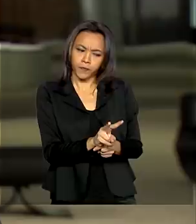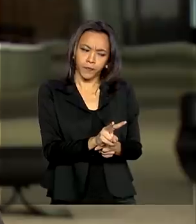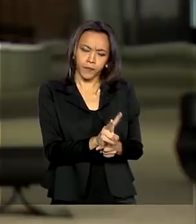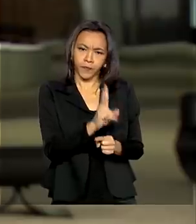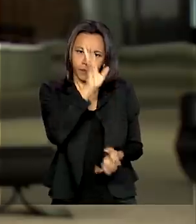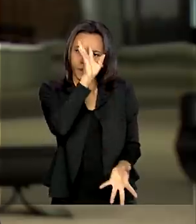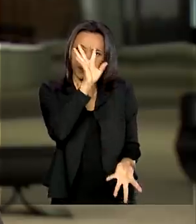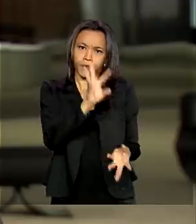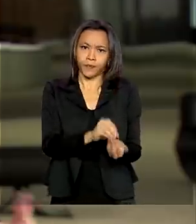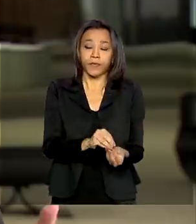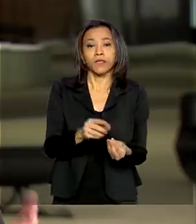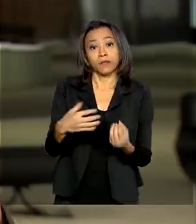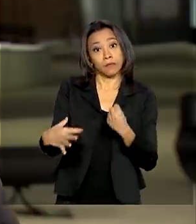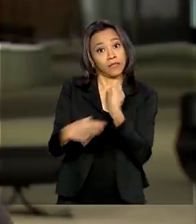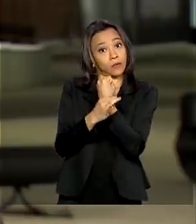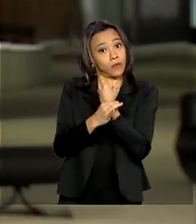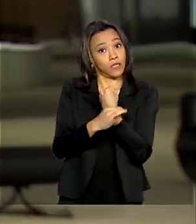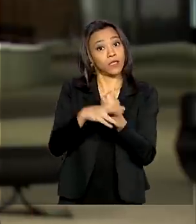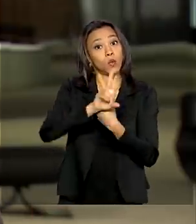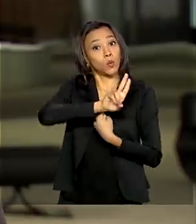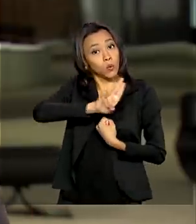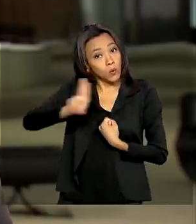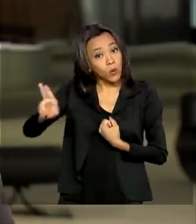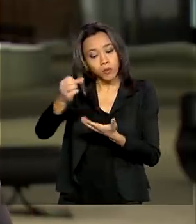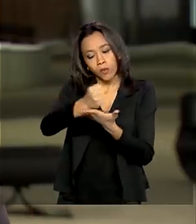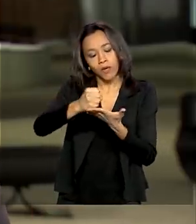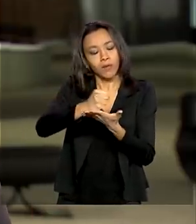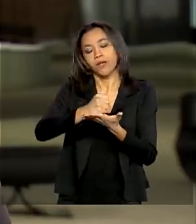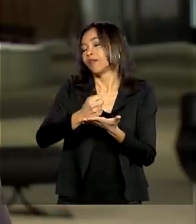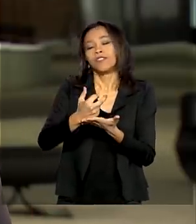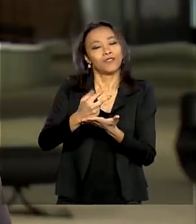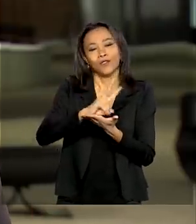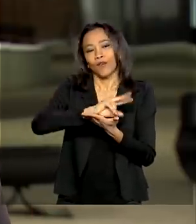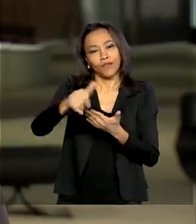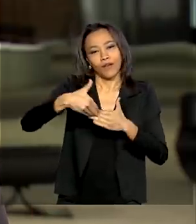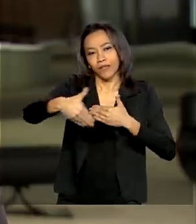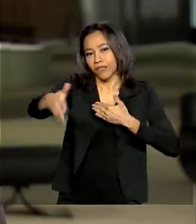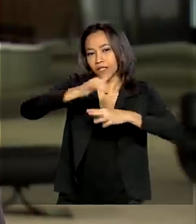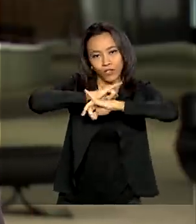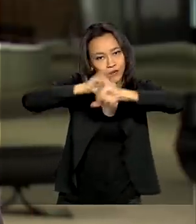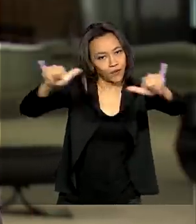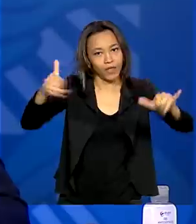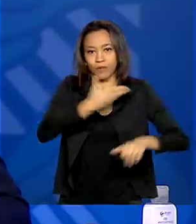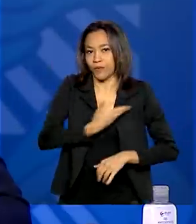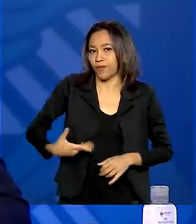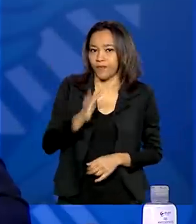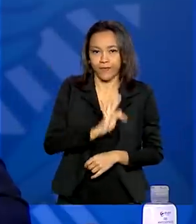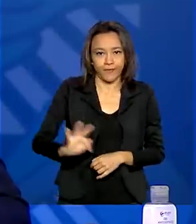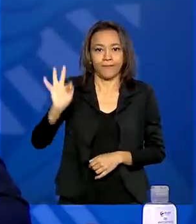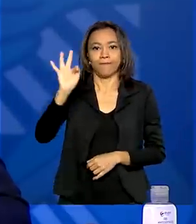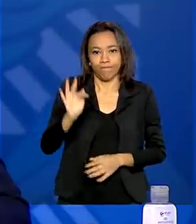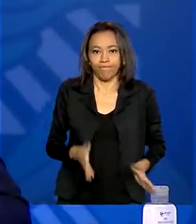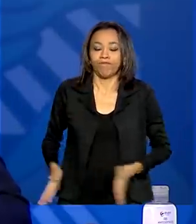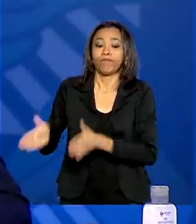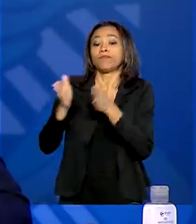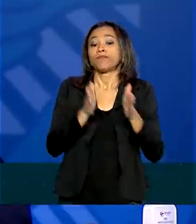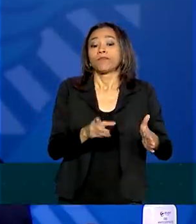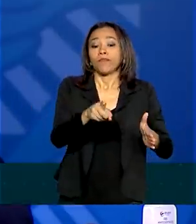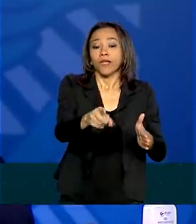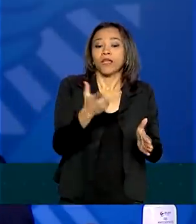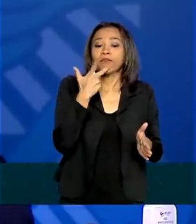concluído, por questões de segurança, o nome do medicamento não vai ser divulgado pelo governo federal. É um fármaco